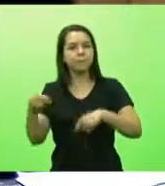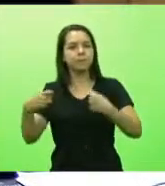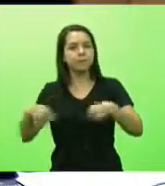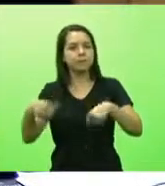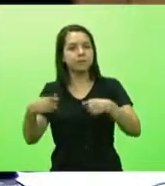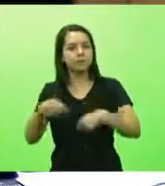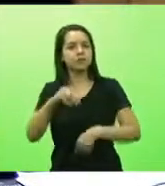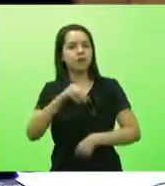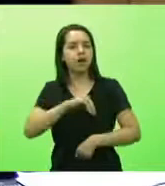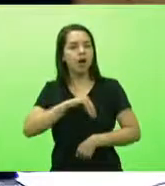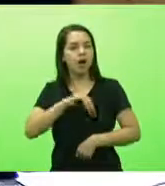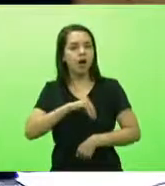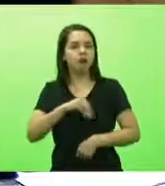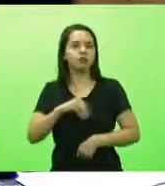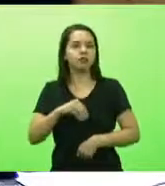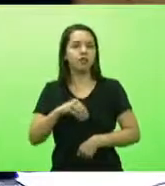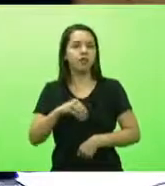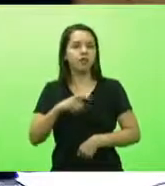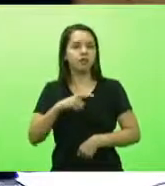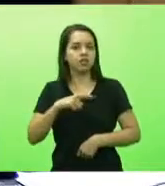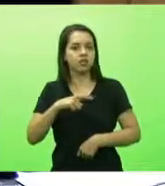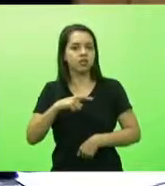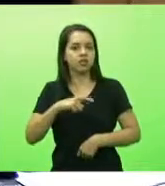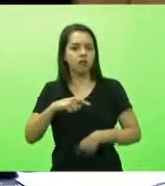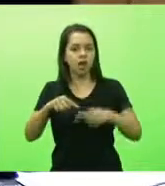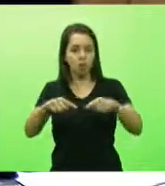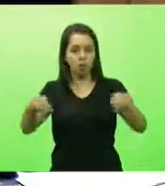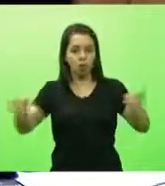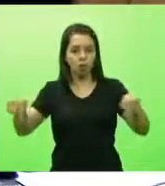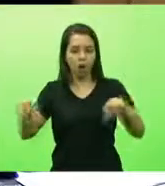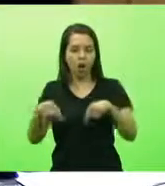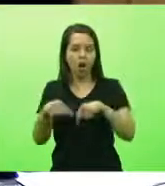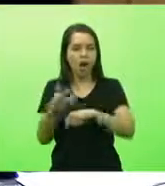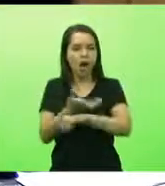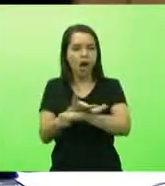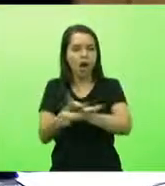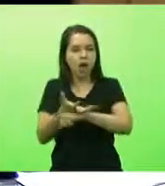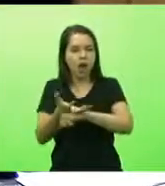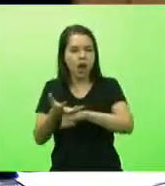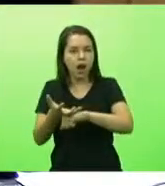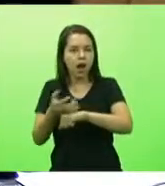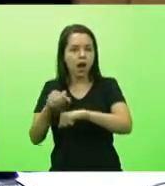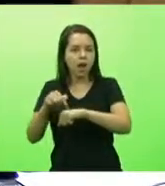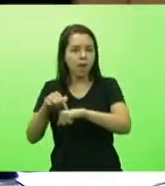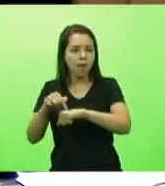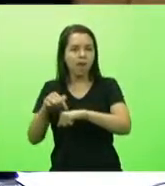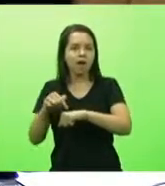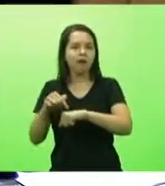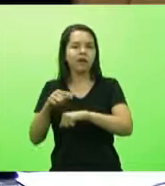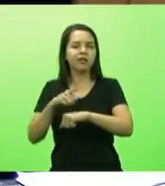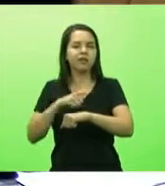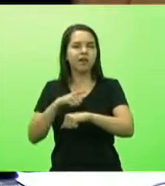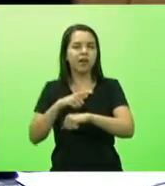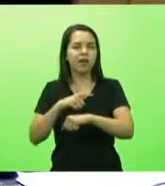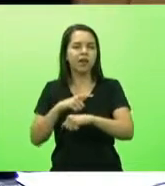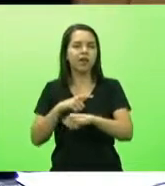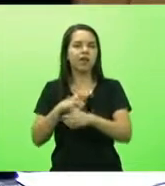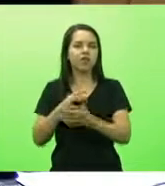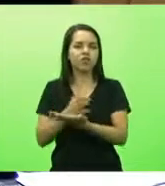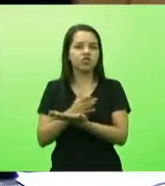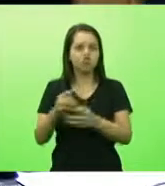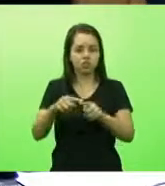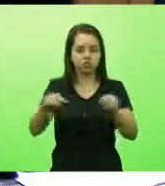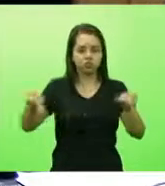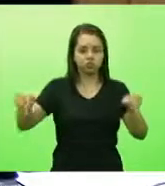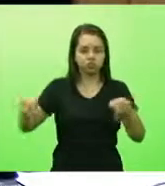sintética, nós temos ginásios, e aqui eu quero agradecer ao Tucano, que é da rádio Gralha Azul, em